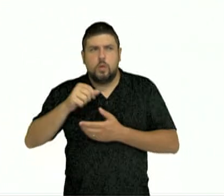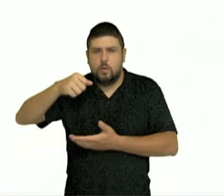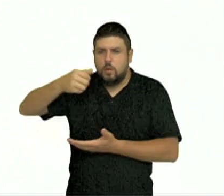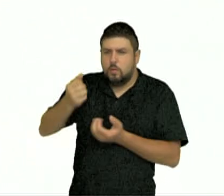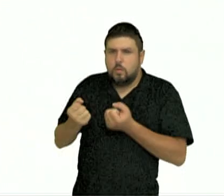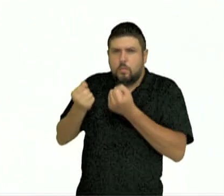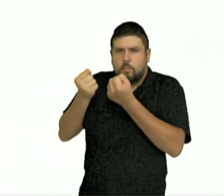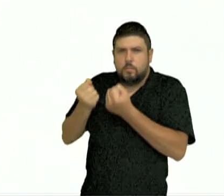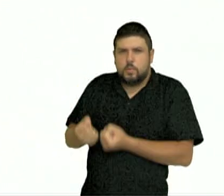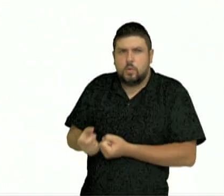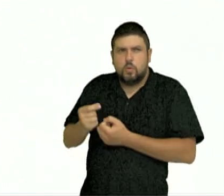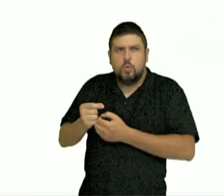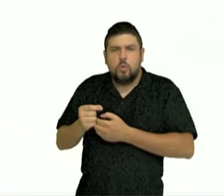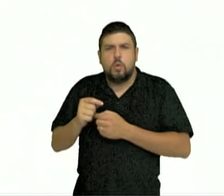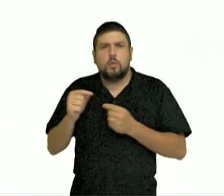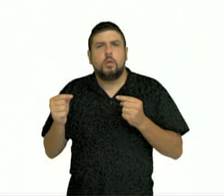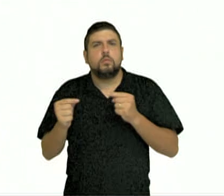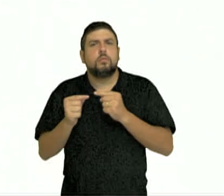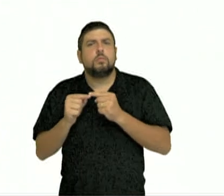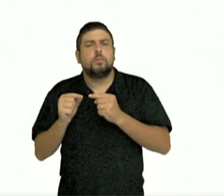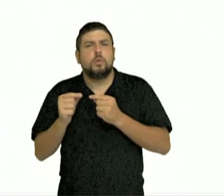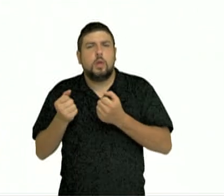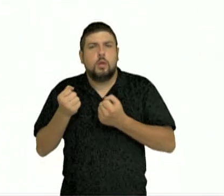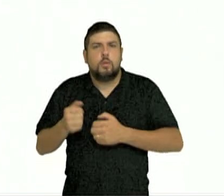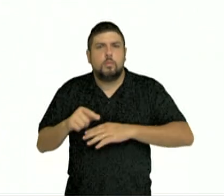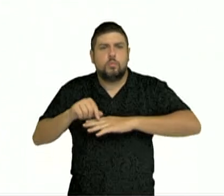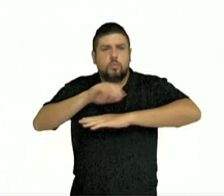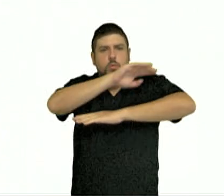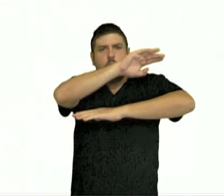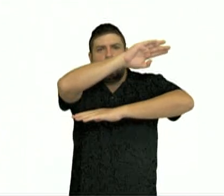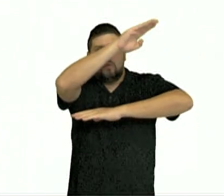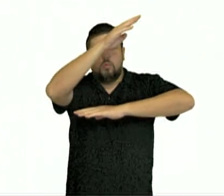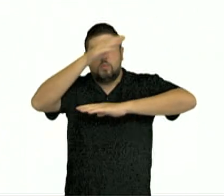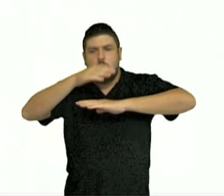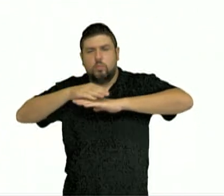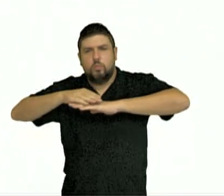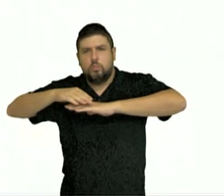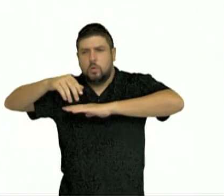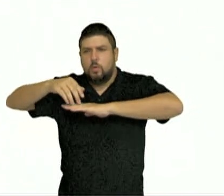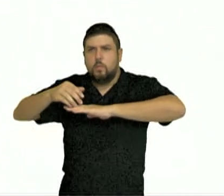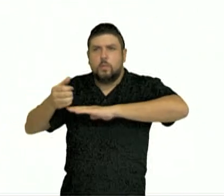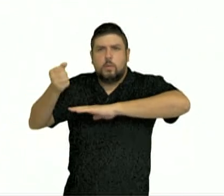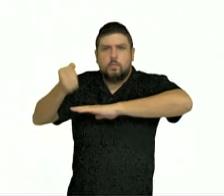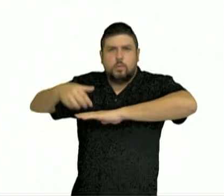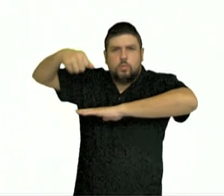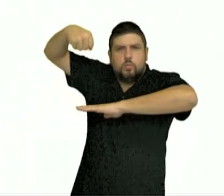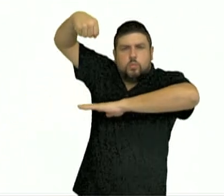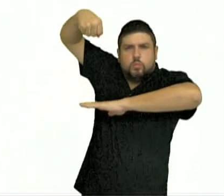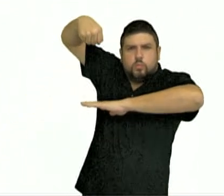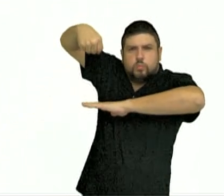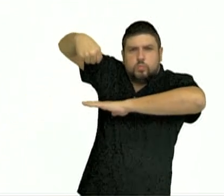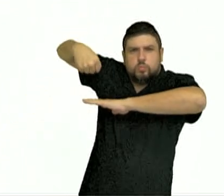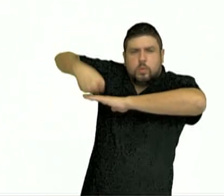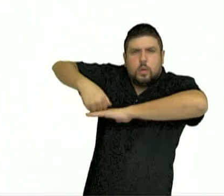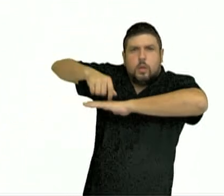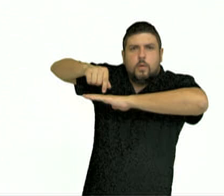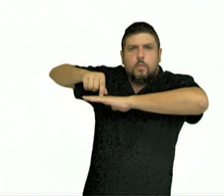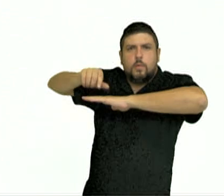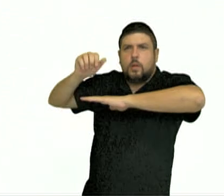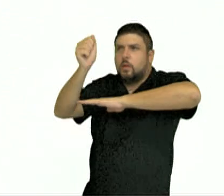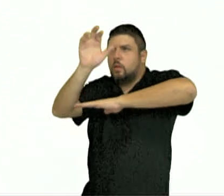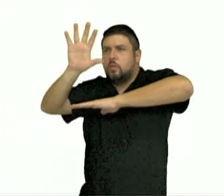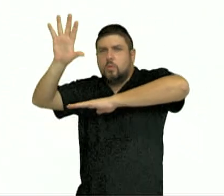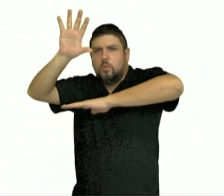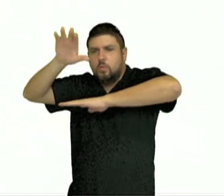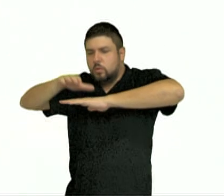que está associado, o peso, a pressão está associada ao peso da atmosfera sobre